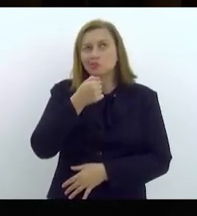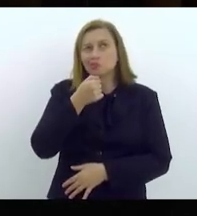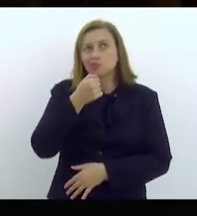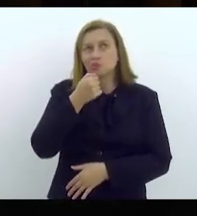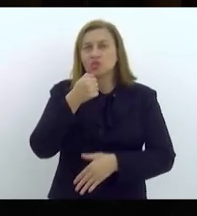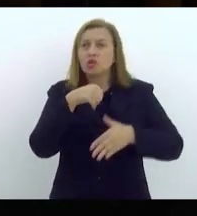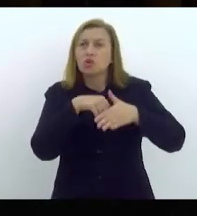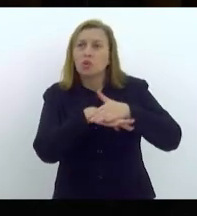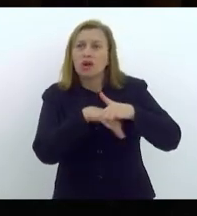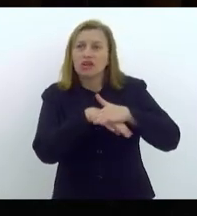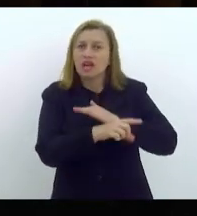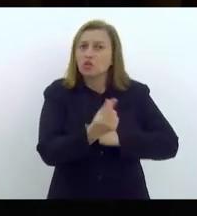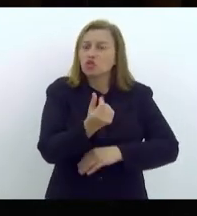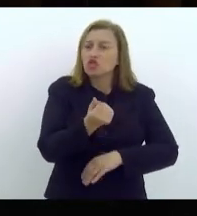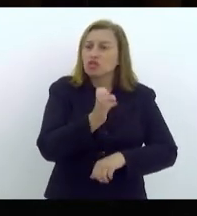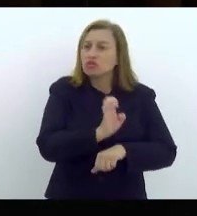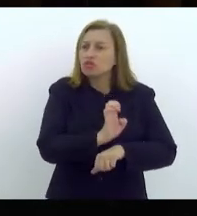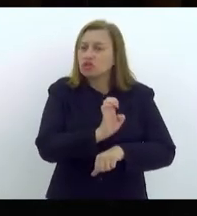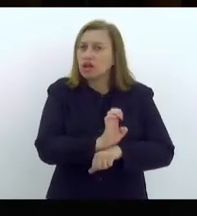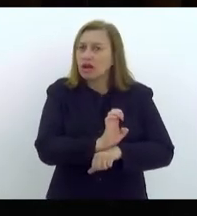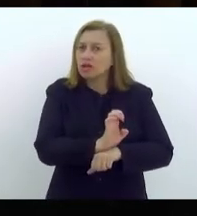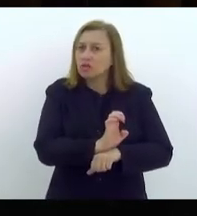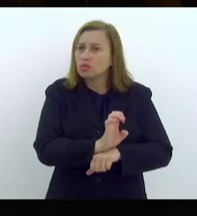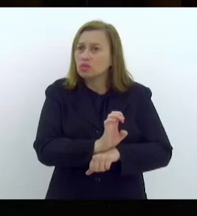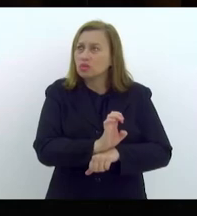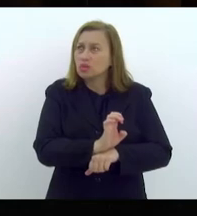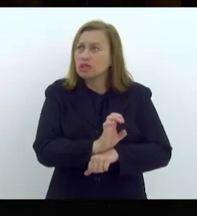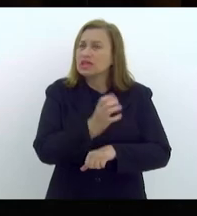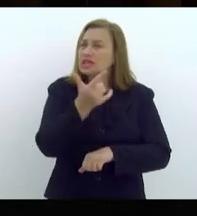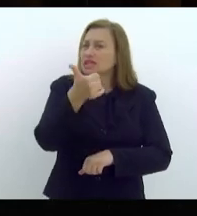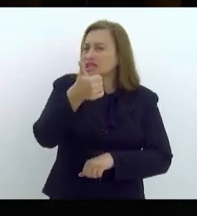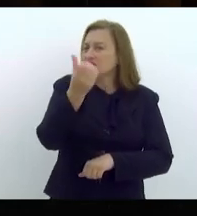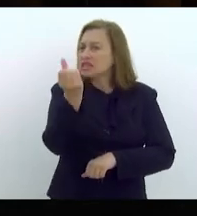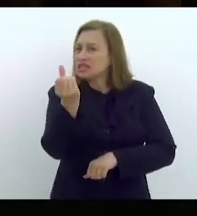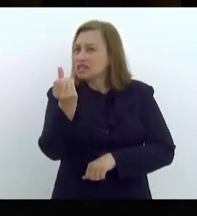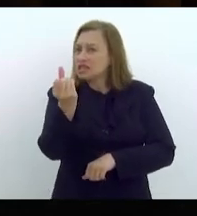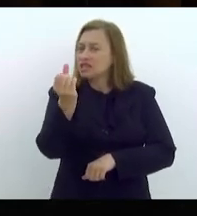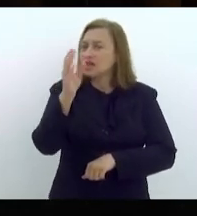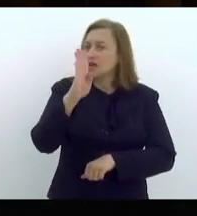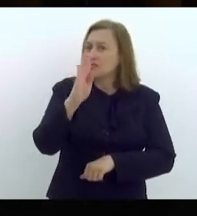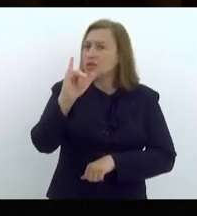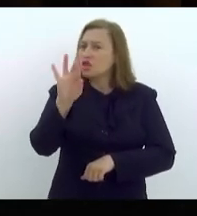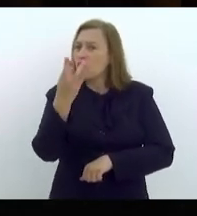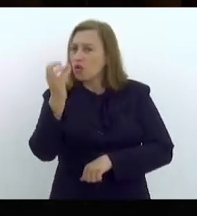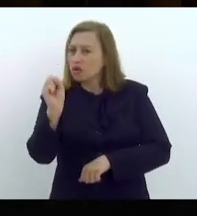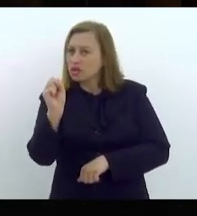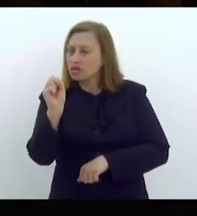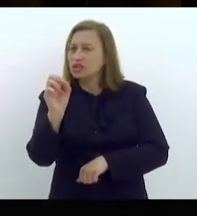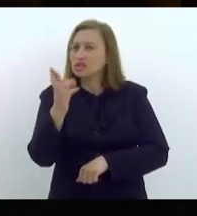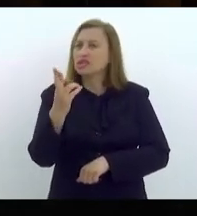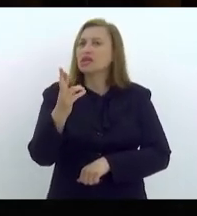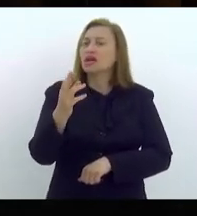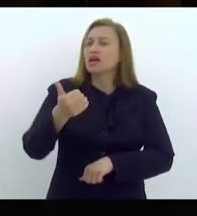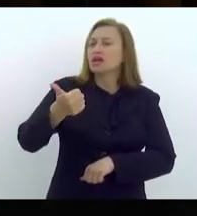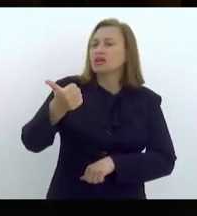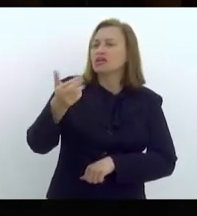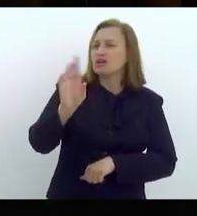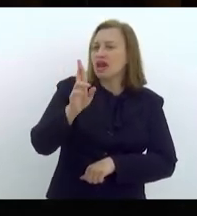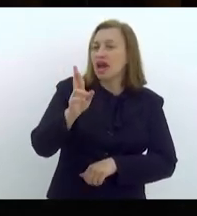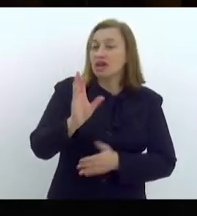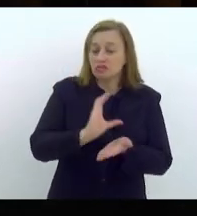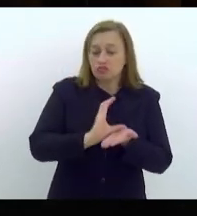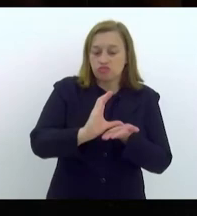cofres do Estado algo como 16 bilhões de reais, esses recursos